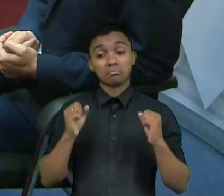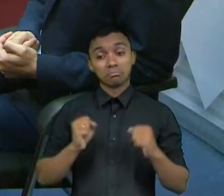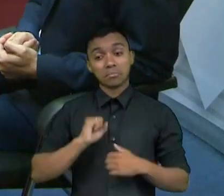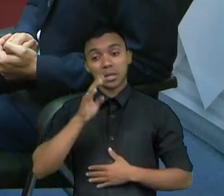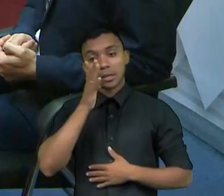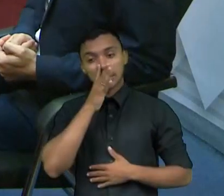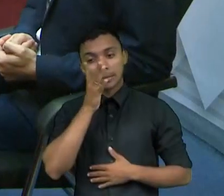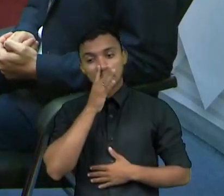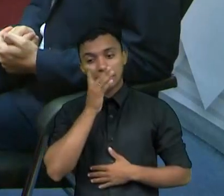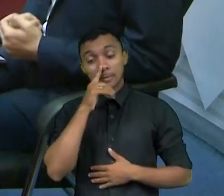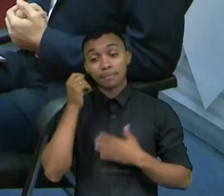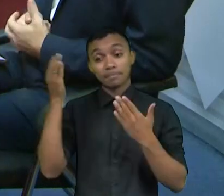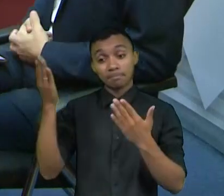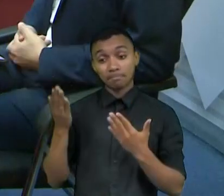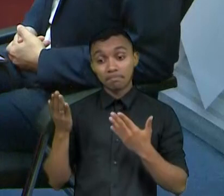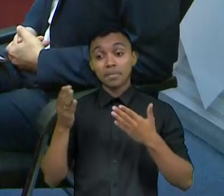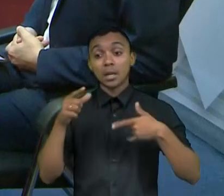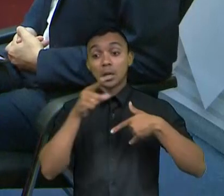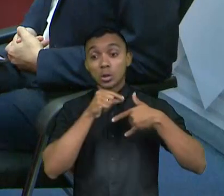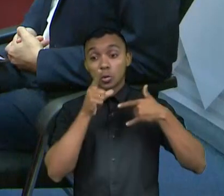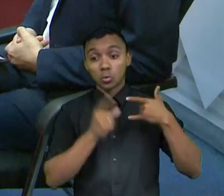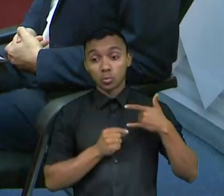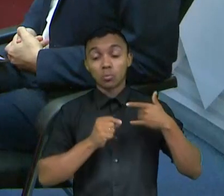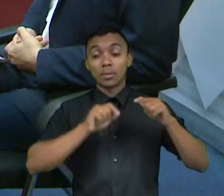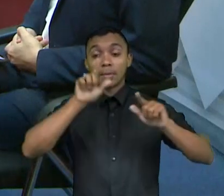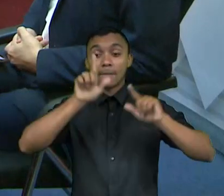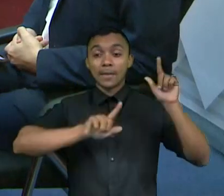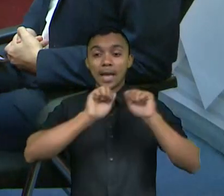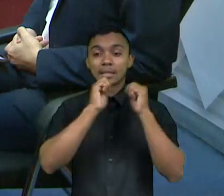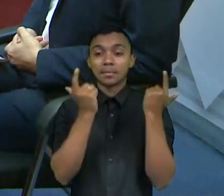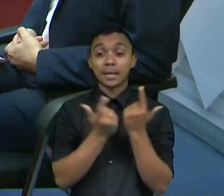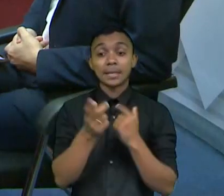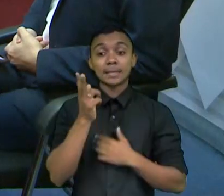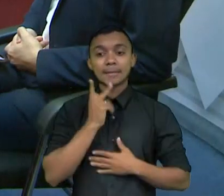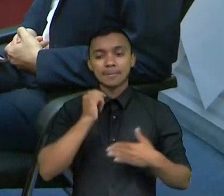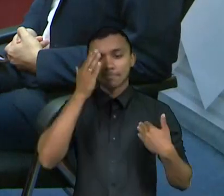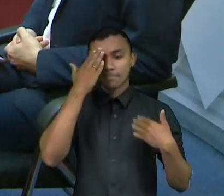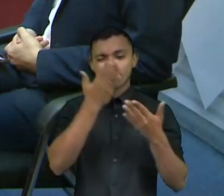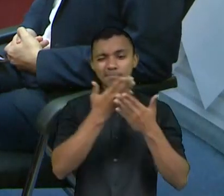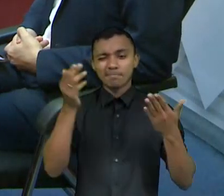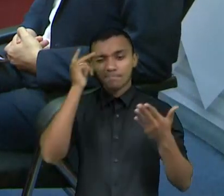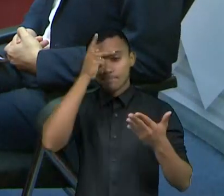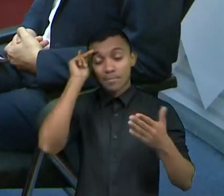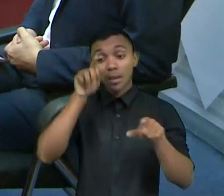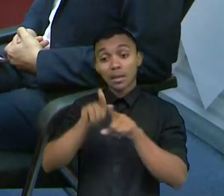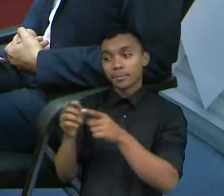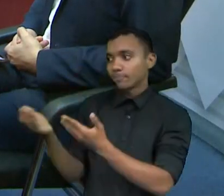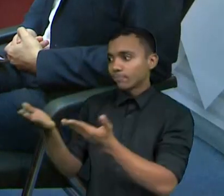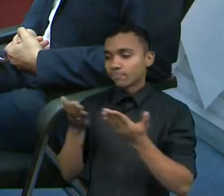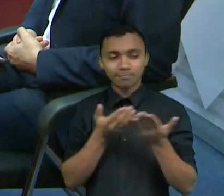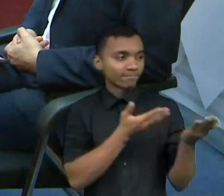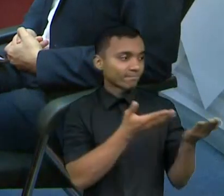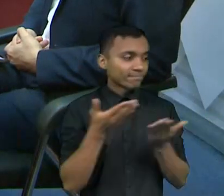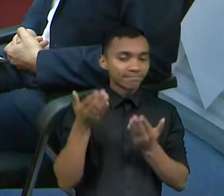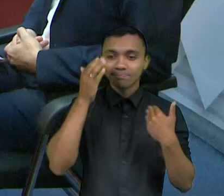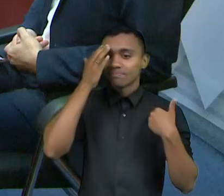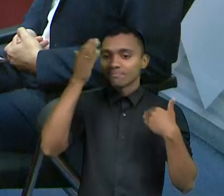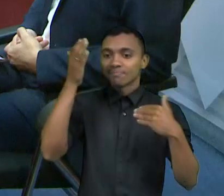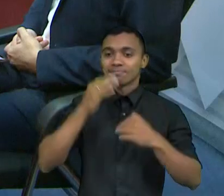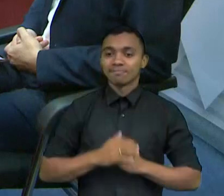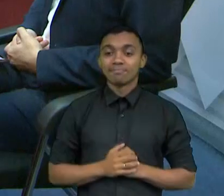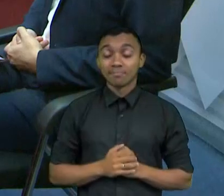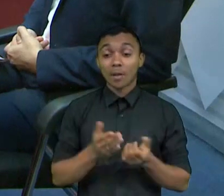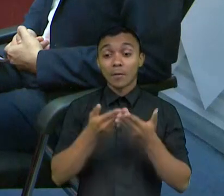esse e outros conteúdos pelo YouTube TV Assembleia Ceará. Agradecemos aos nossos convidados pela participação e a você que nos